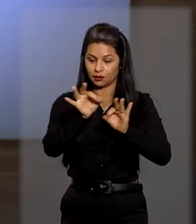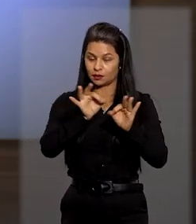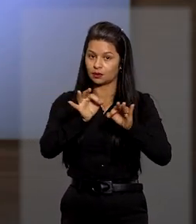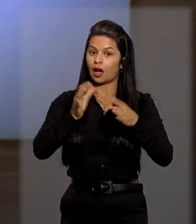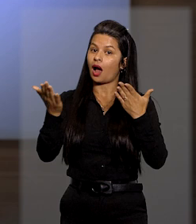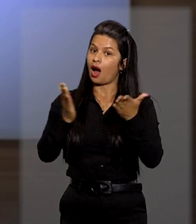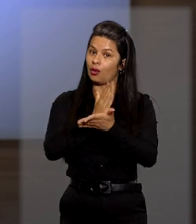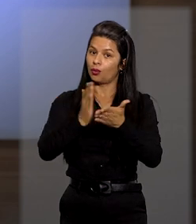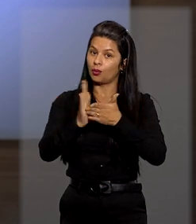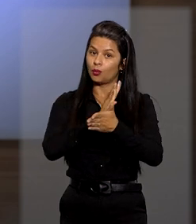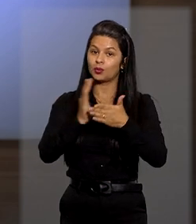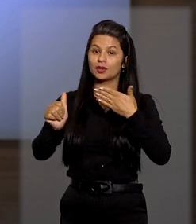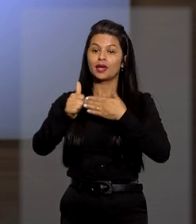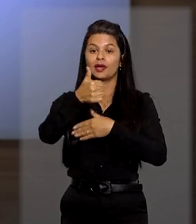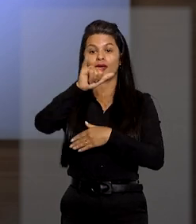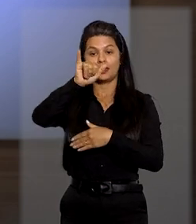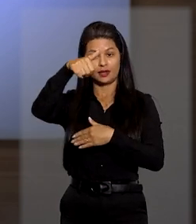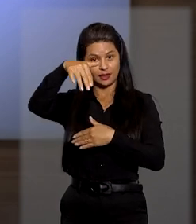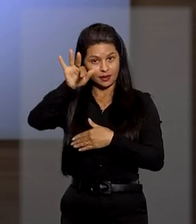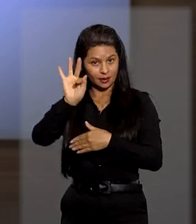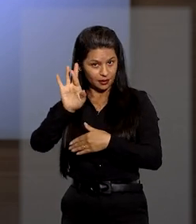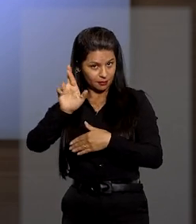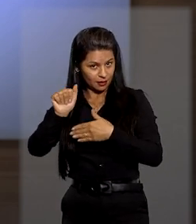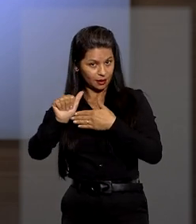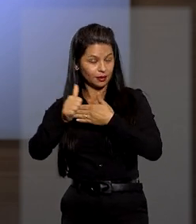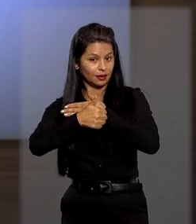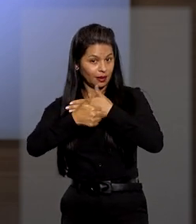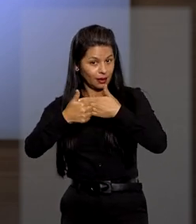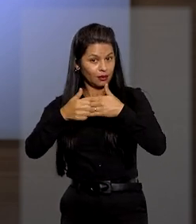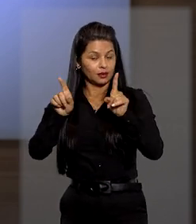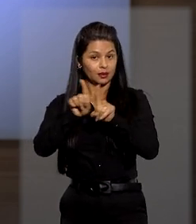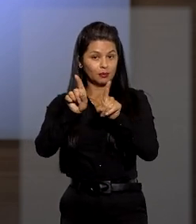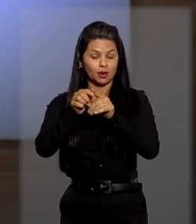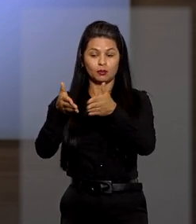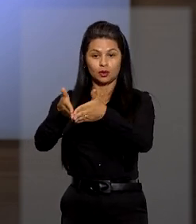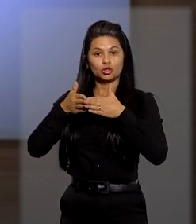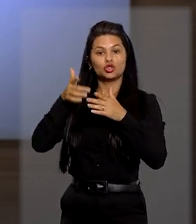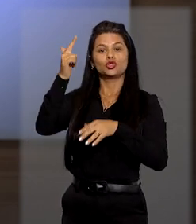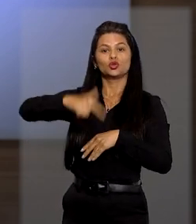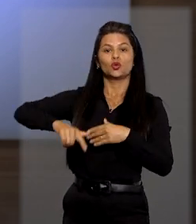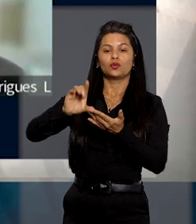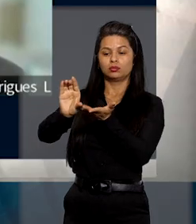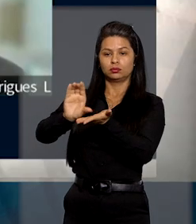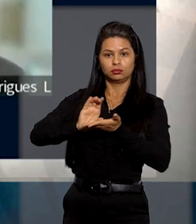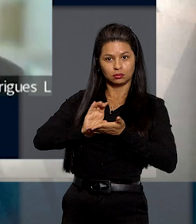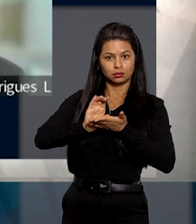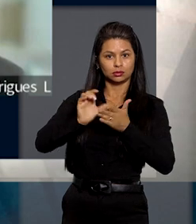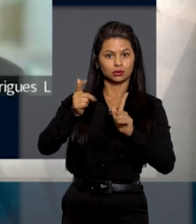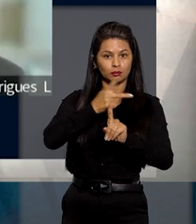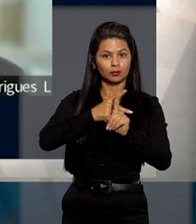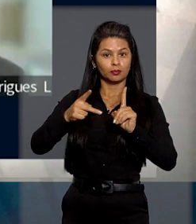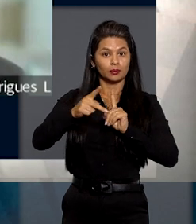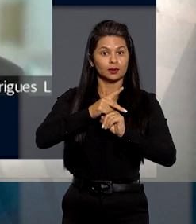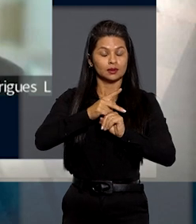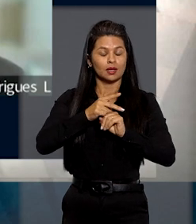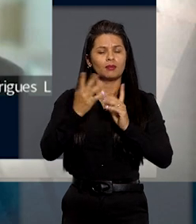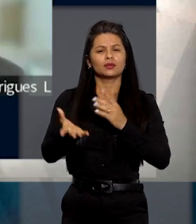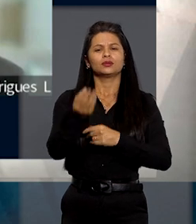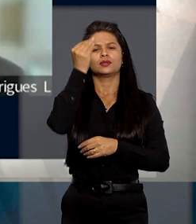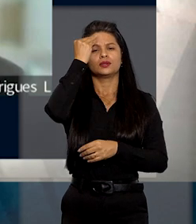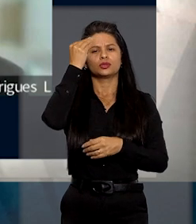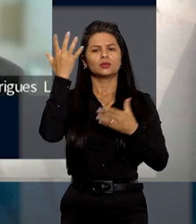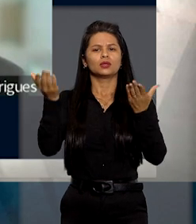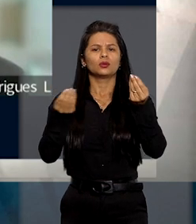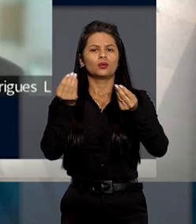infralegal de prazo máximo para o trabalhador formal requerer o seguro desemprego. O entendimento tomado pela primeira